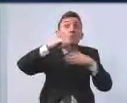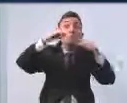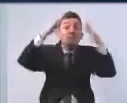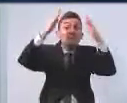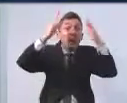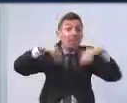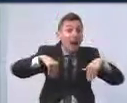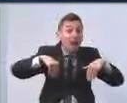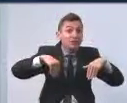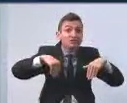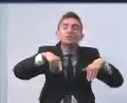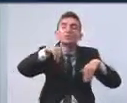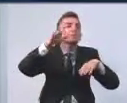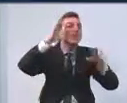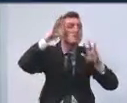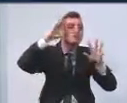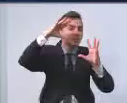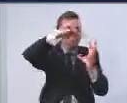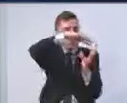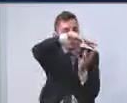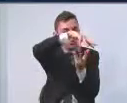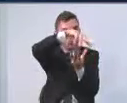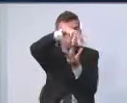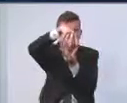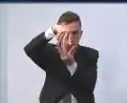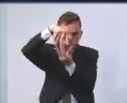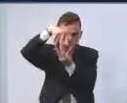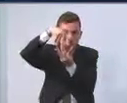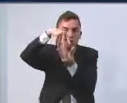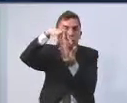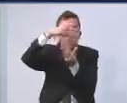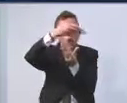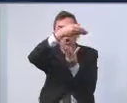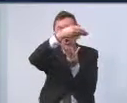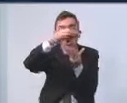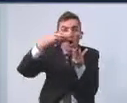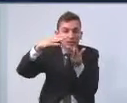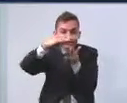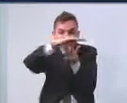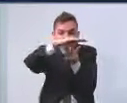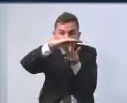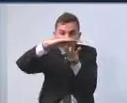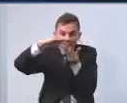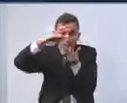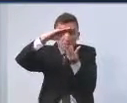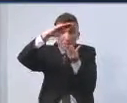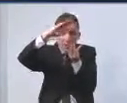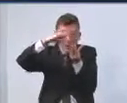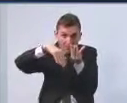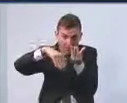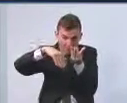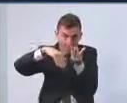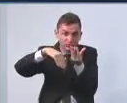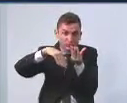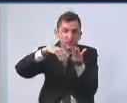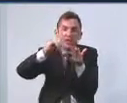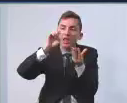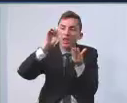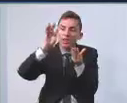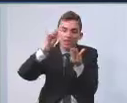Faça uma linha imaginária, cortando o globo terrestre pela metade, de leste a oeste,